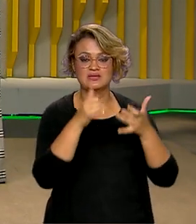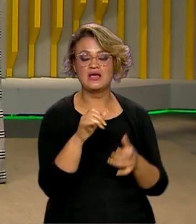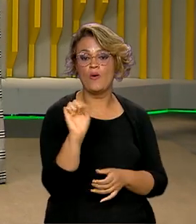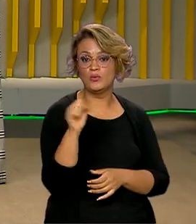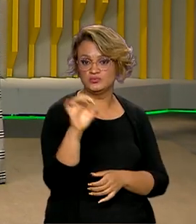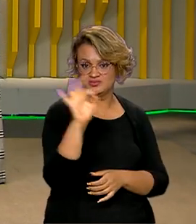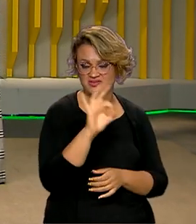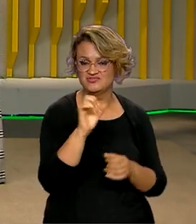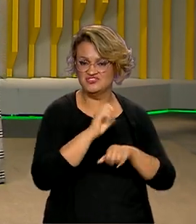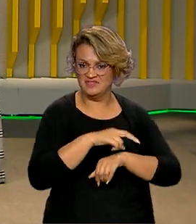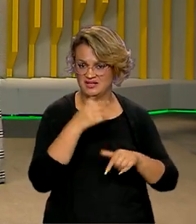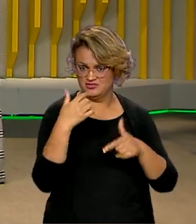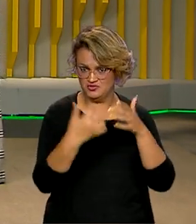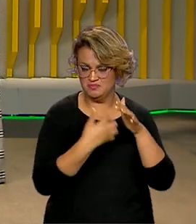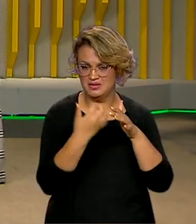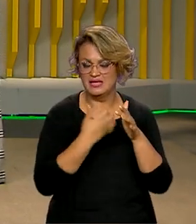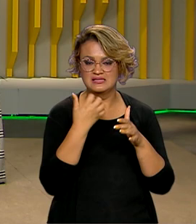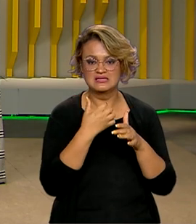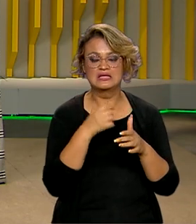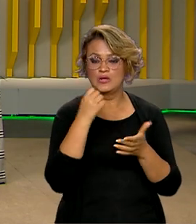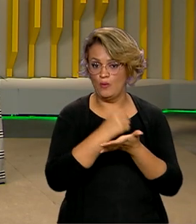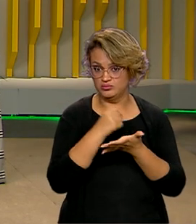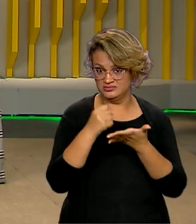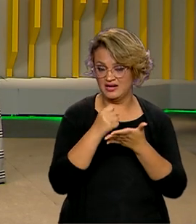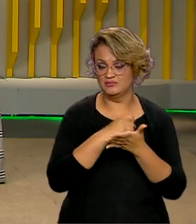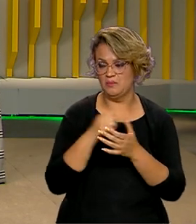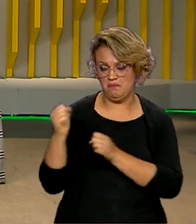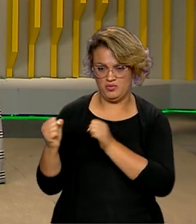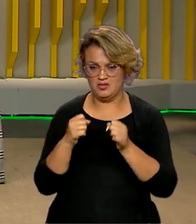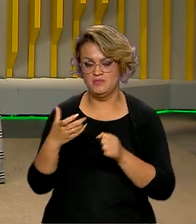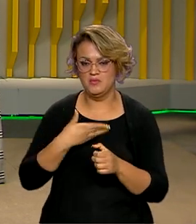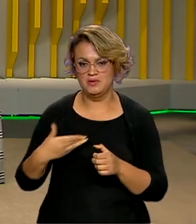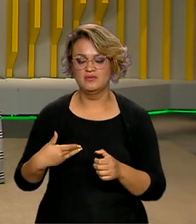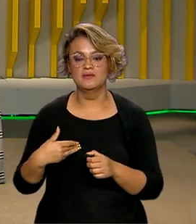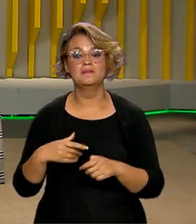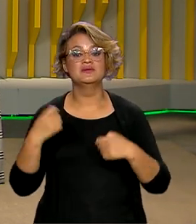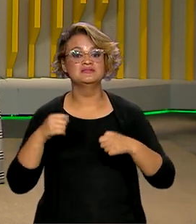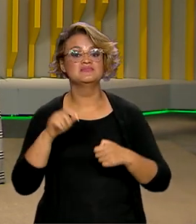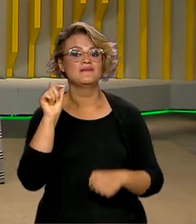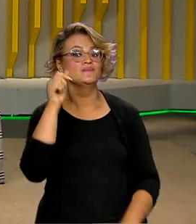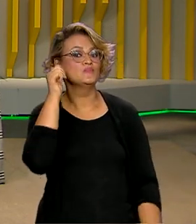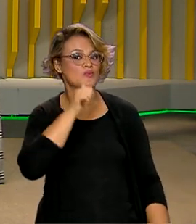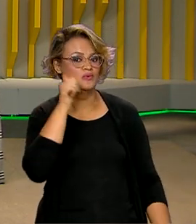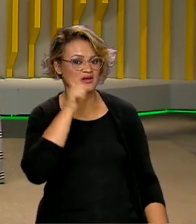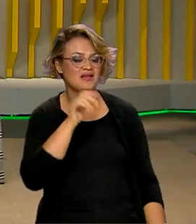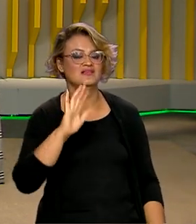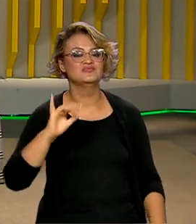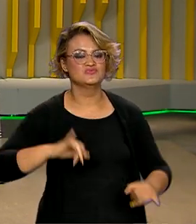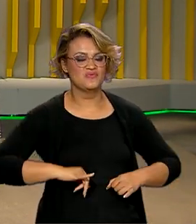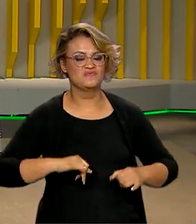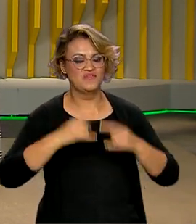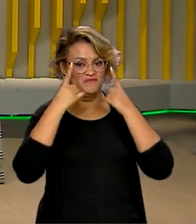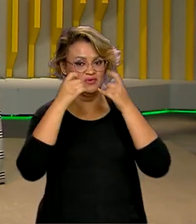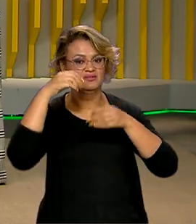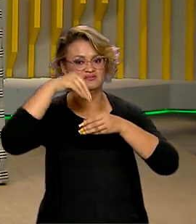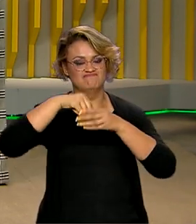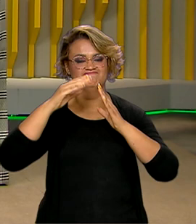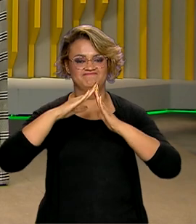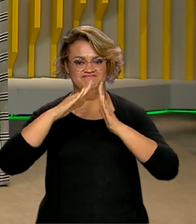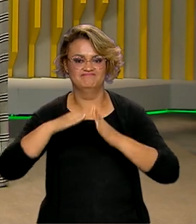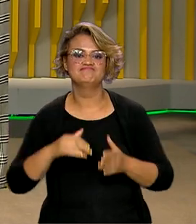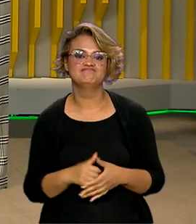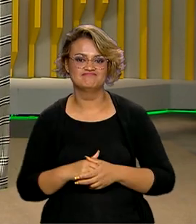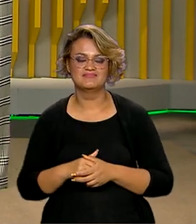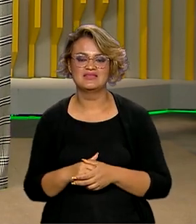vagas de emprego de empresas que tenham contrato com o poder público sejam preenchidas por mulheres vítimas de violência doméstica? Pois é,